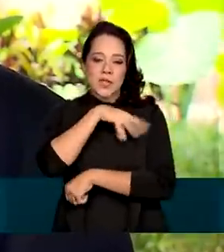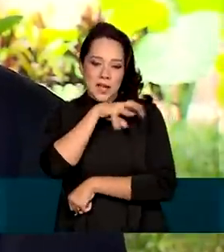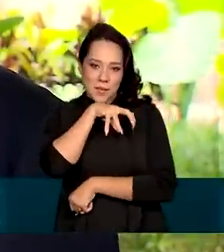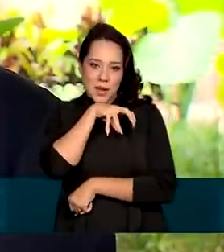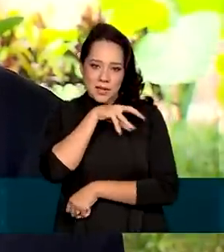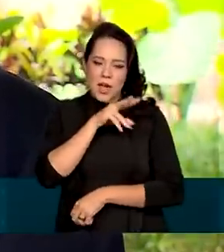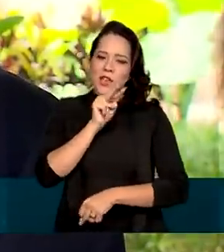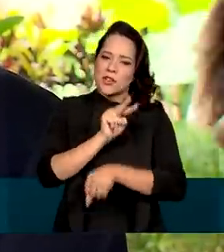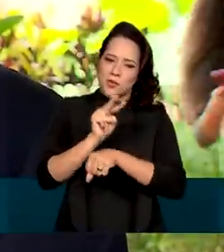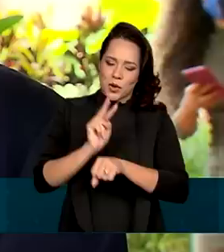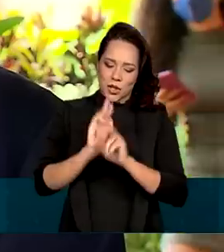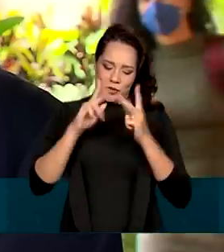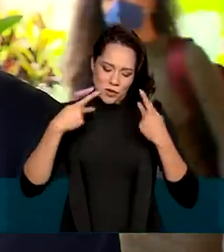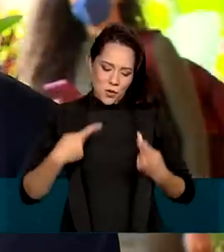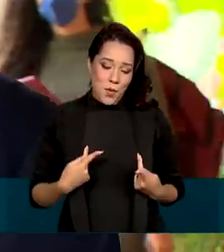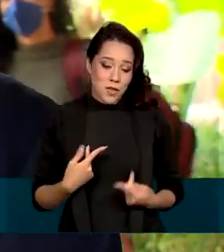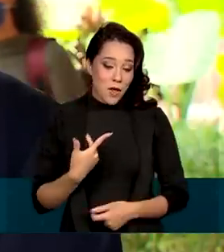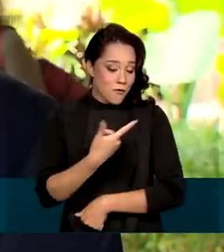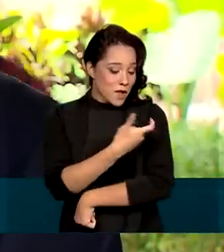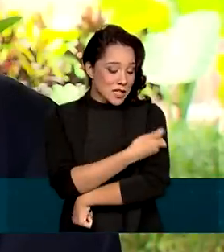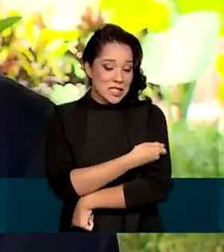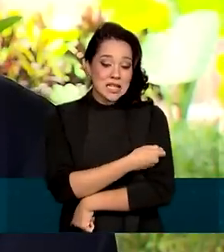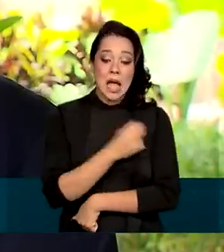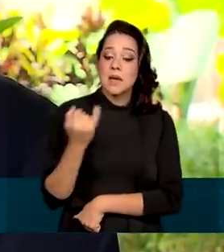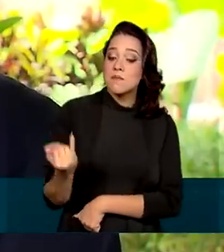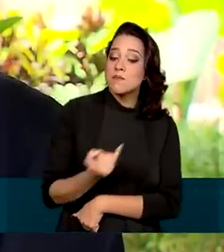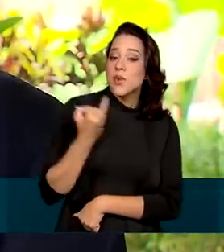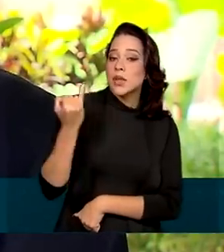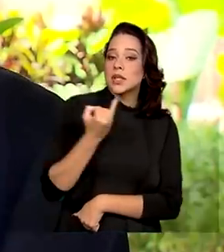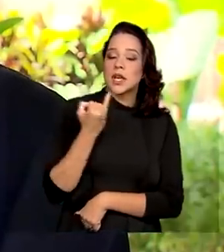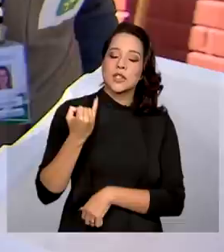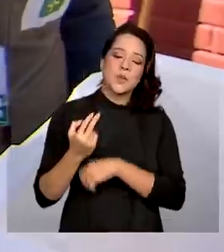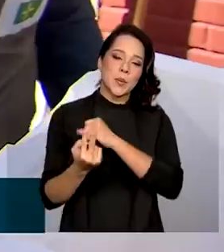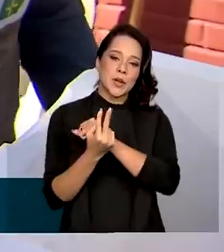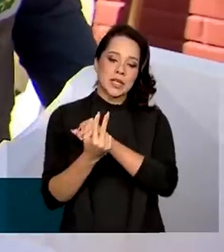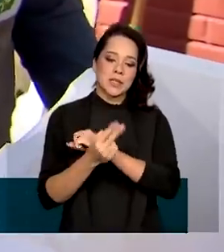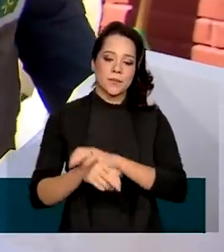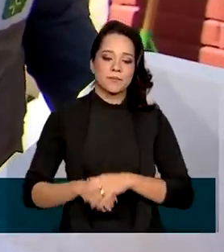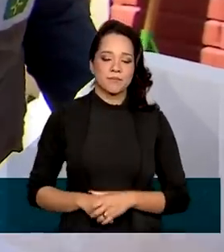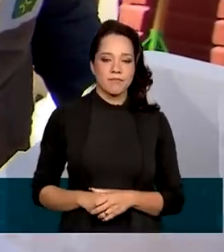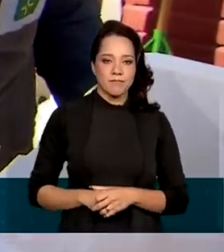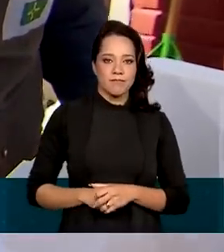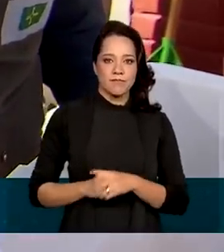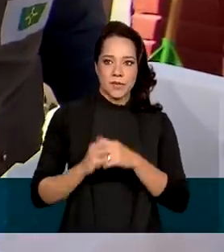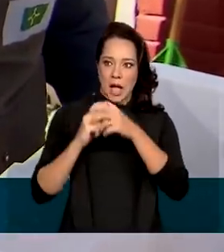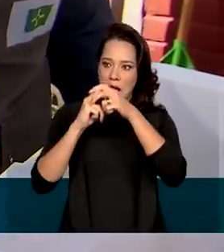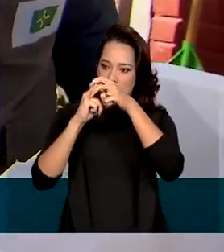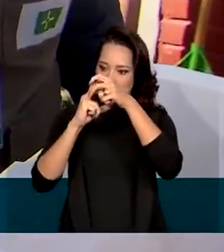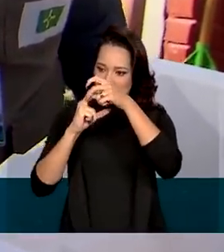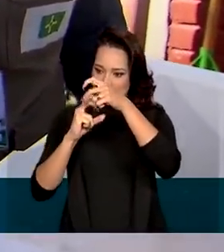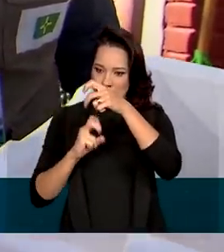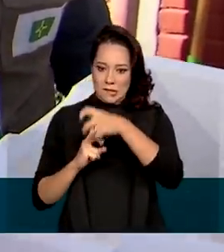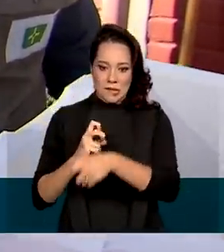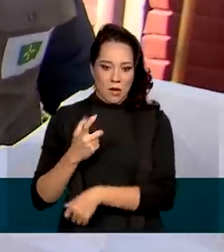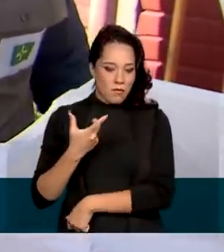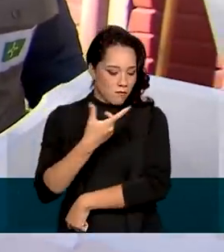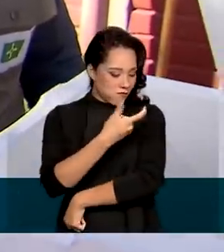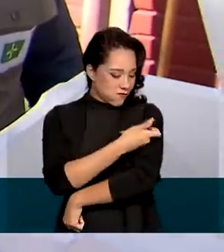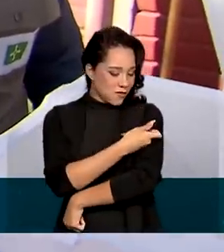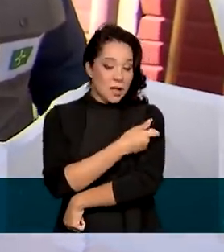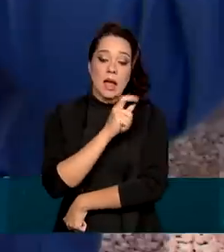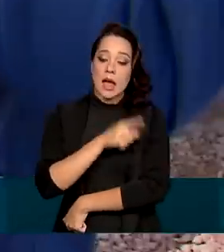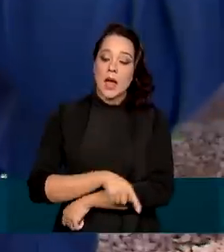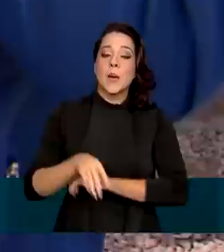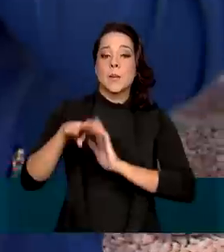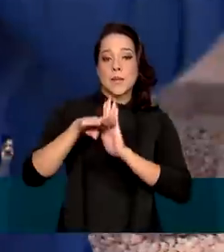a gente protege os seres humanos. A vacina é fundamental para esse sistema de proteção. A imunização dos cães e gatos faz parte do